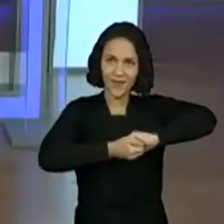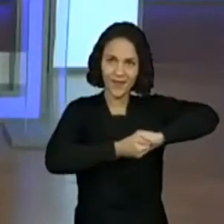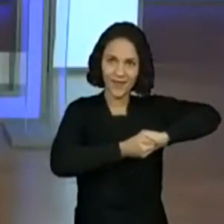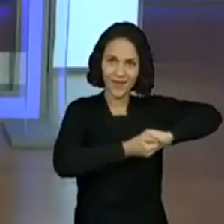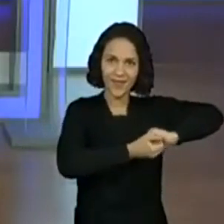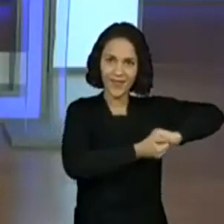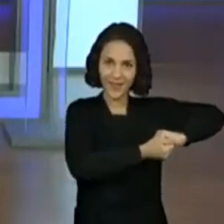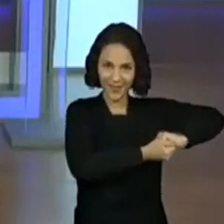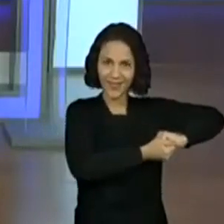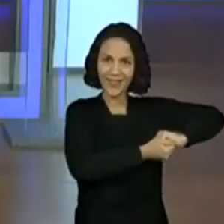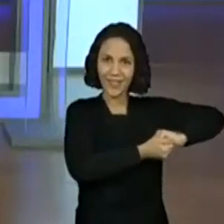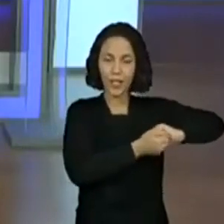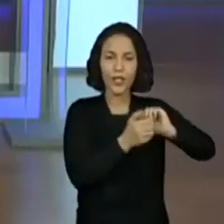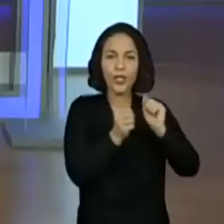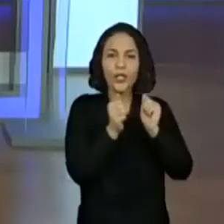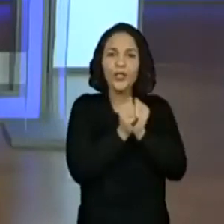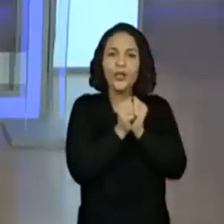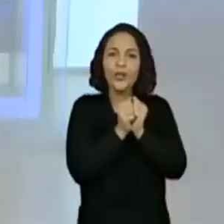frase, né? Nício de frase.